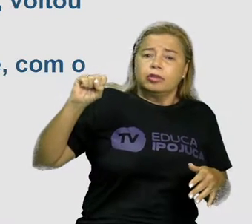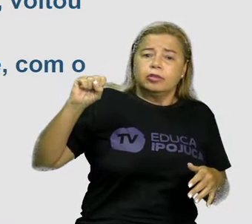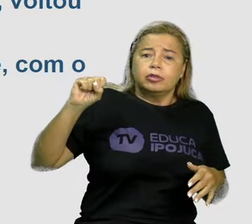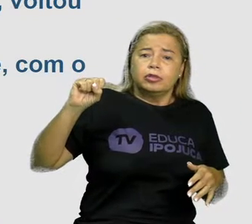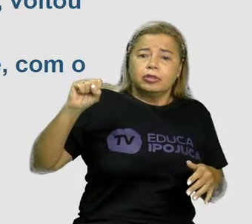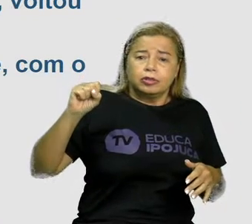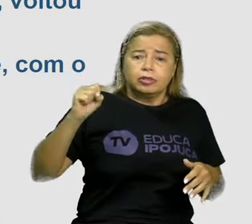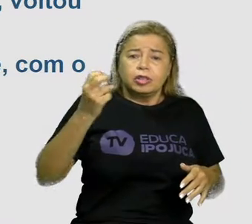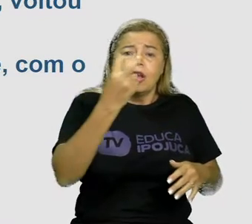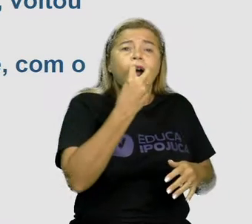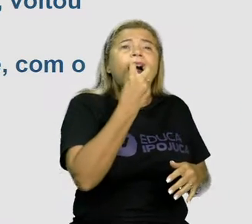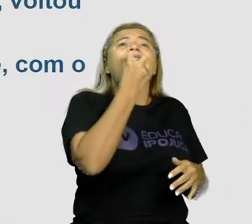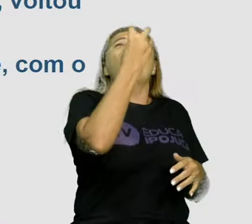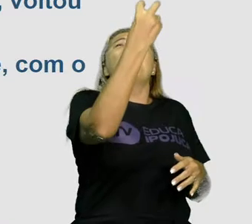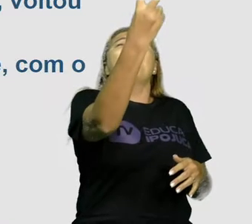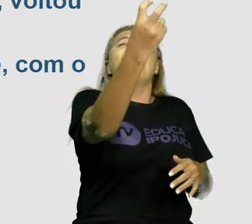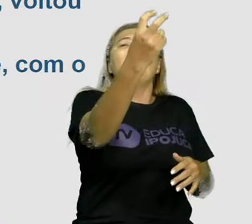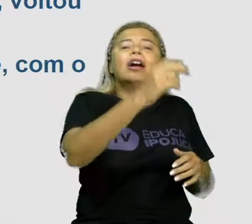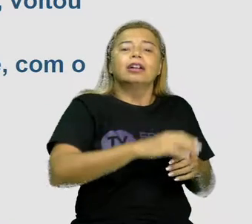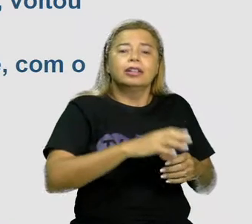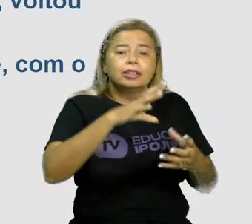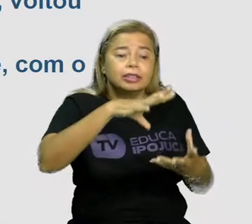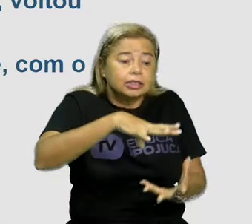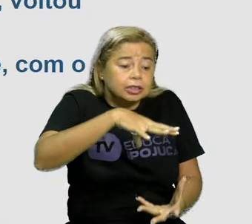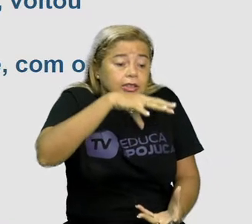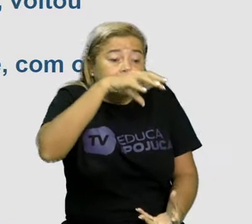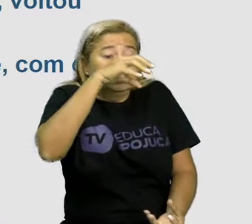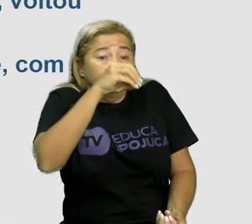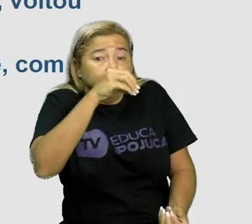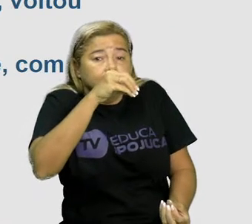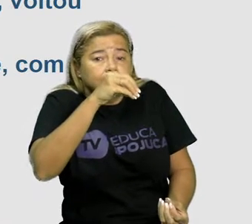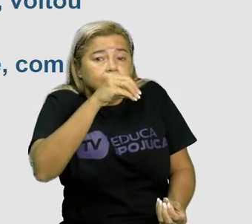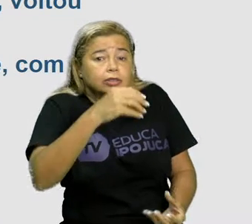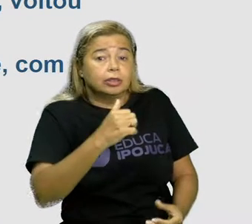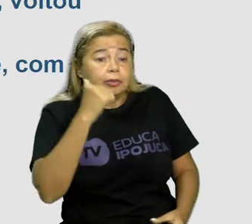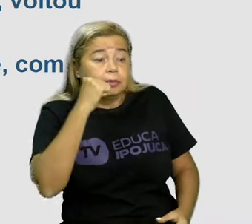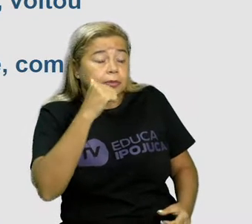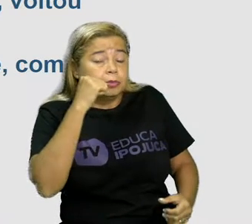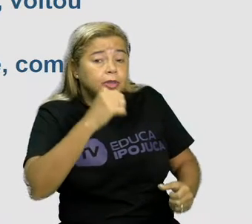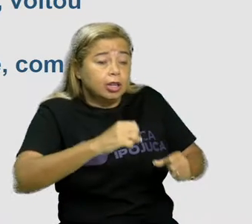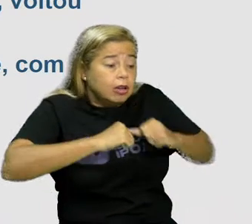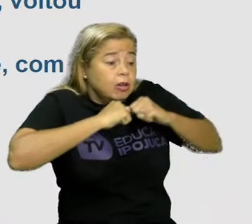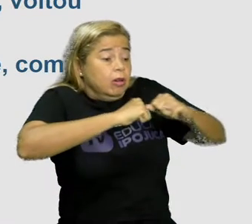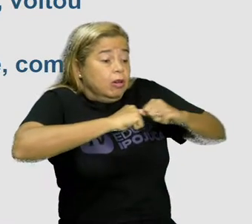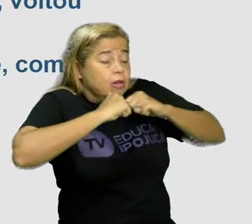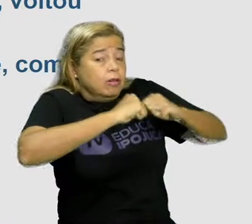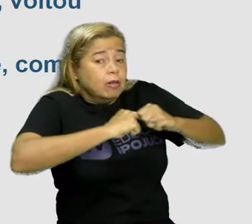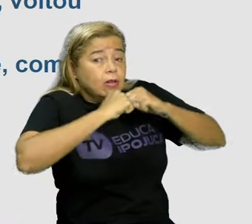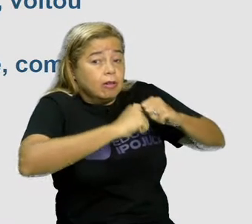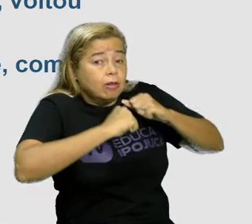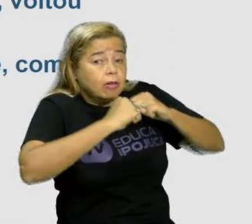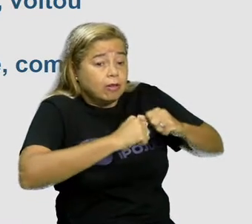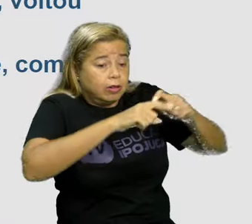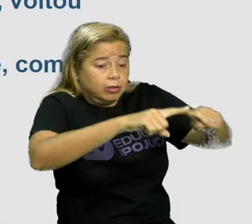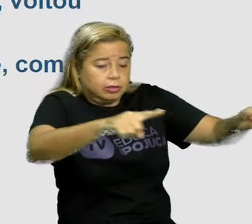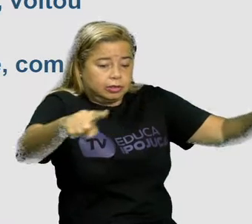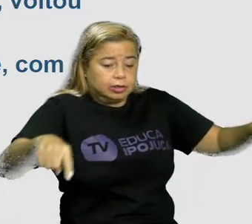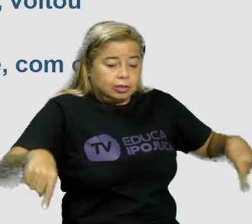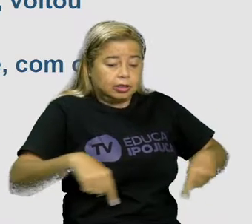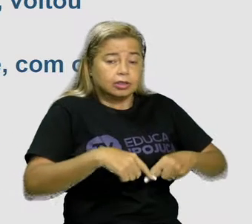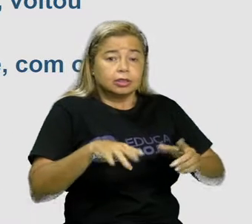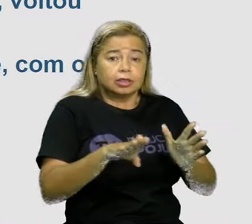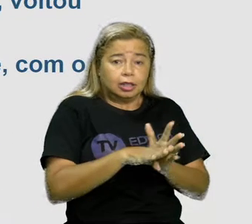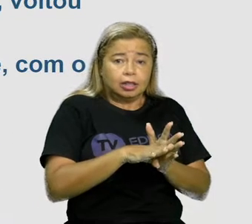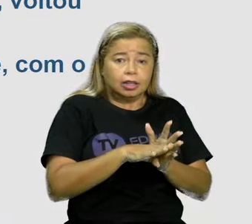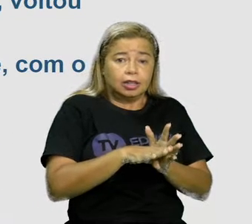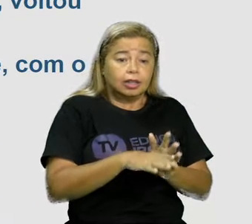Fantasma! Liloca entrou correndo na sala. Vovô, vovô, vovô, vovô, eu vi um